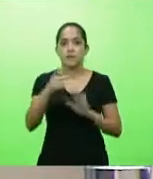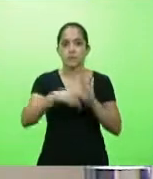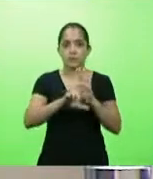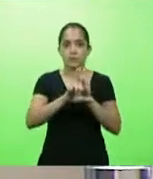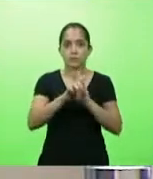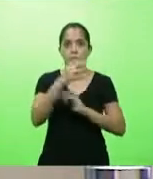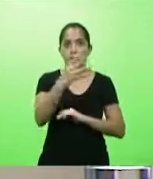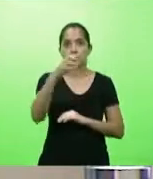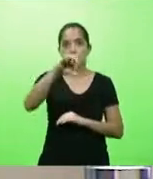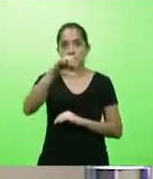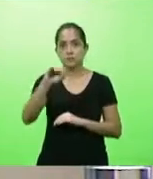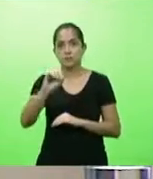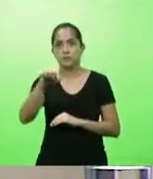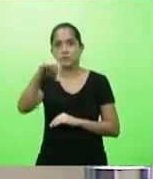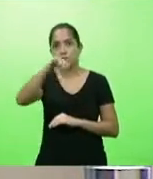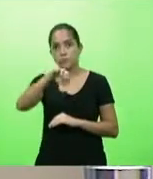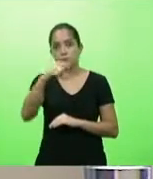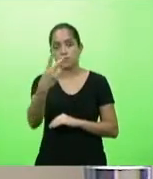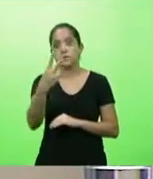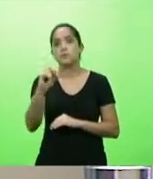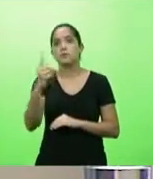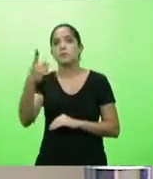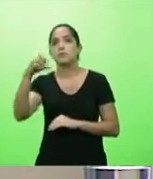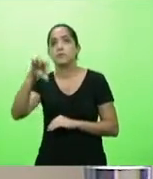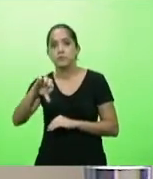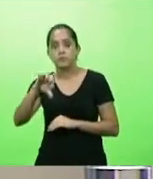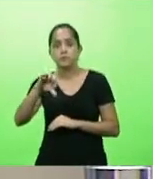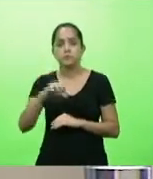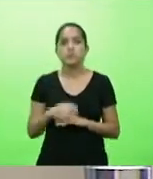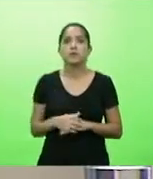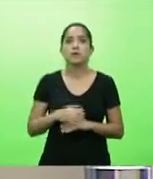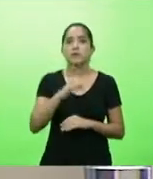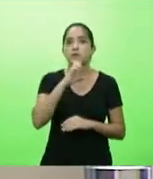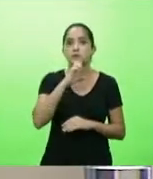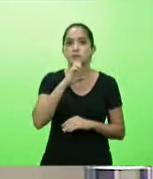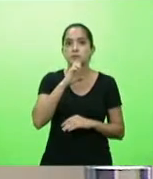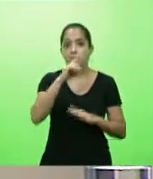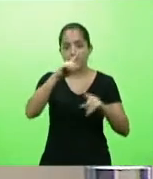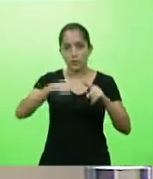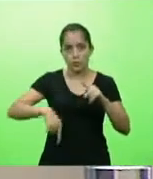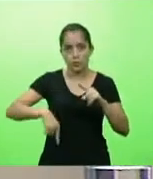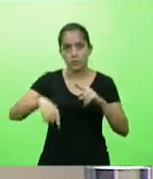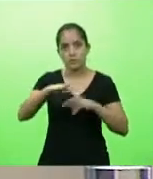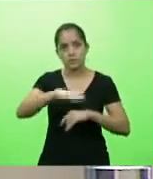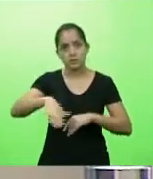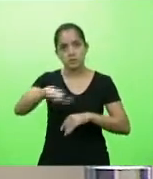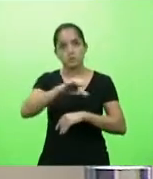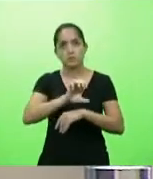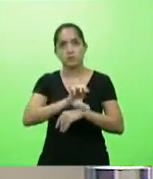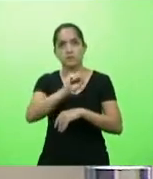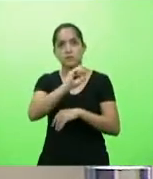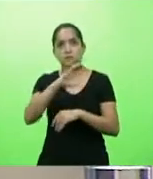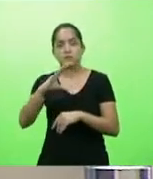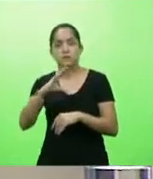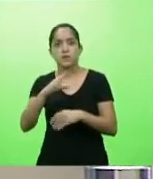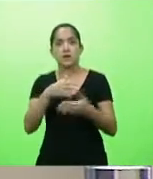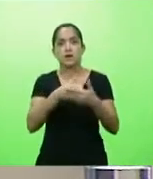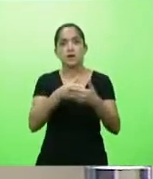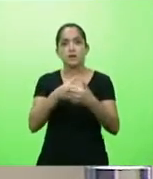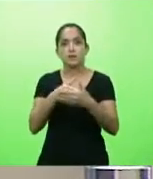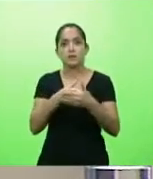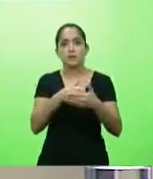490.9 de 2019, autor deputado Felipe Estevam, proíbe no âmbito do Estado de Santa Catarina a limitação de